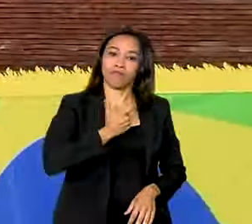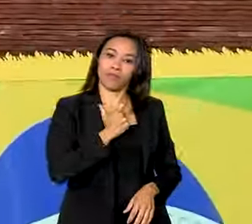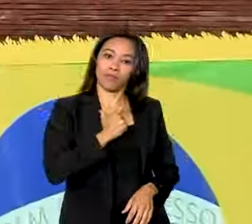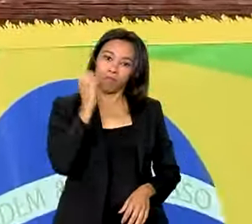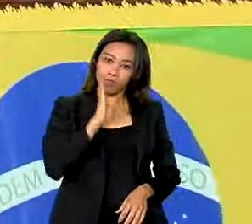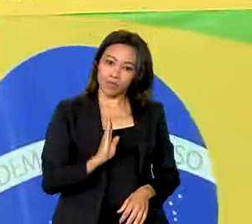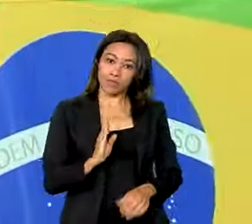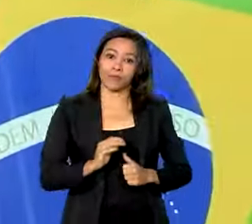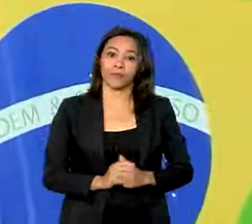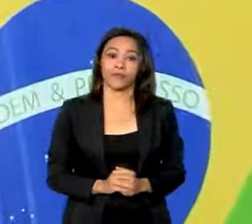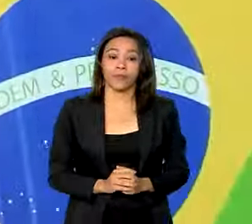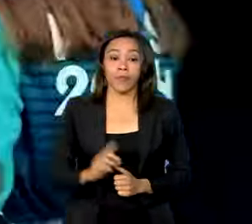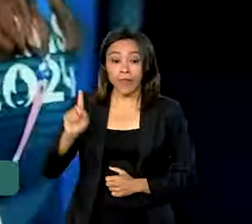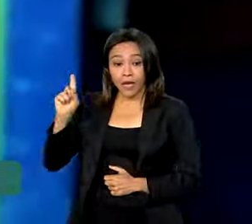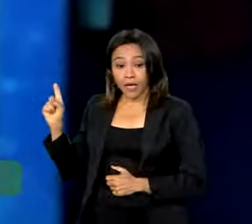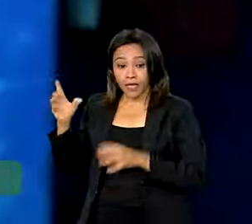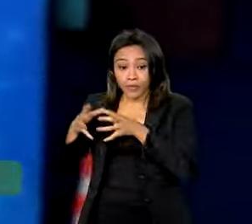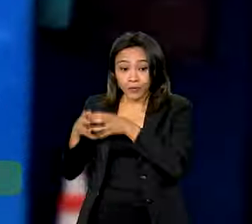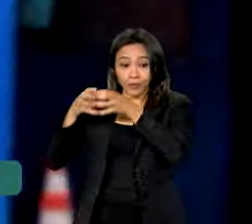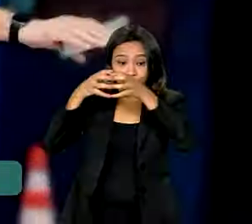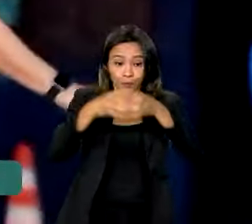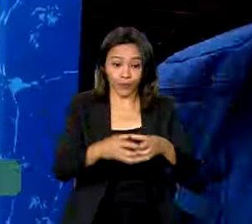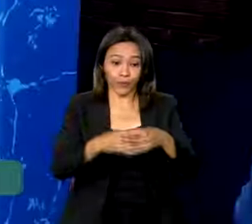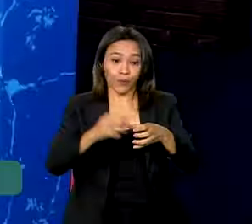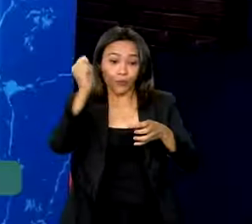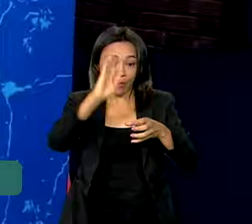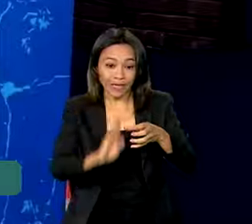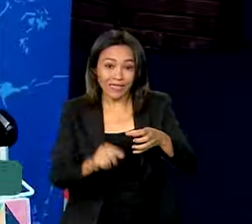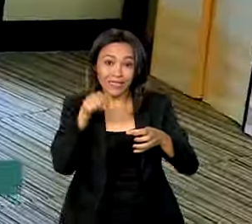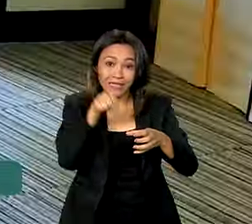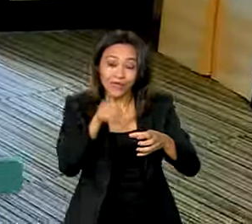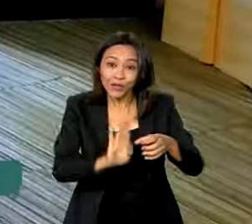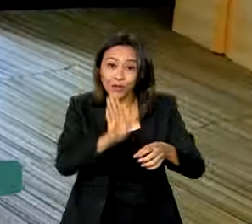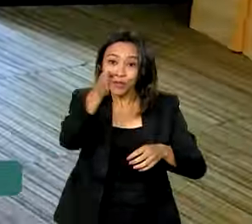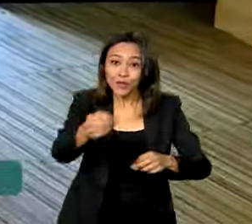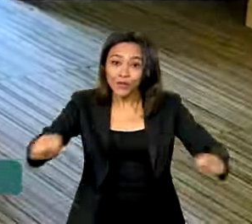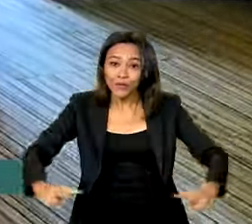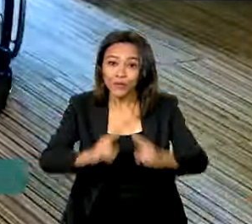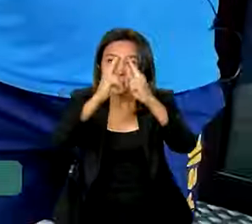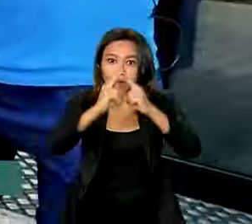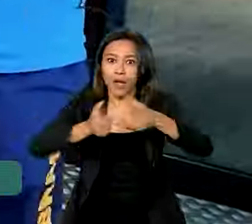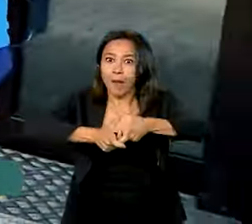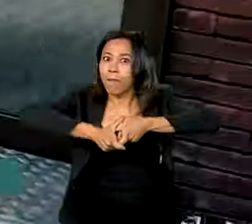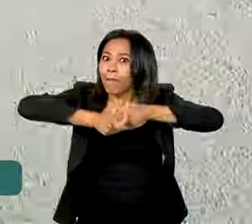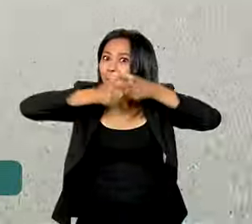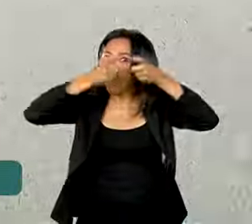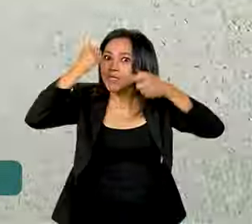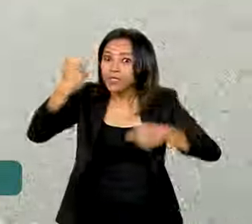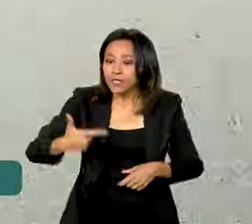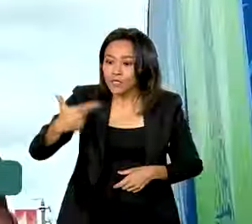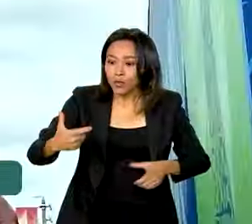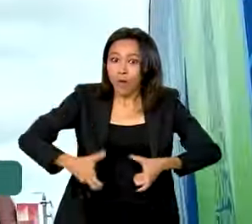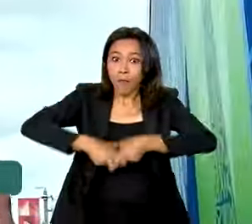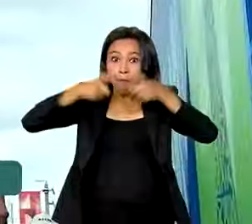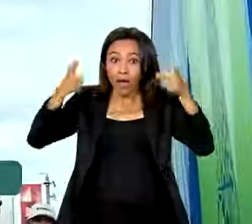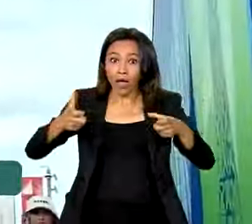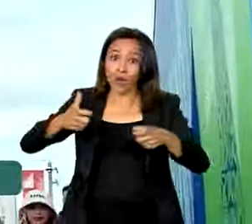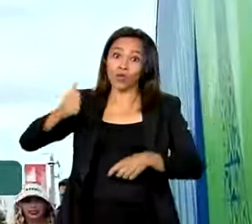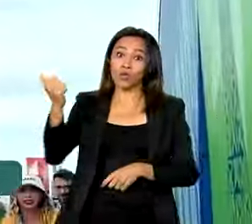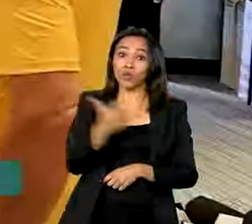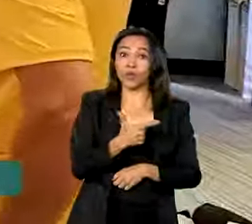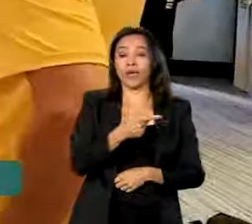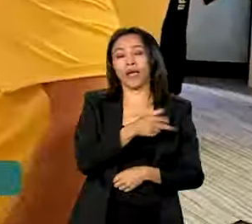A Delegação Brasileira para os Jogos Paralímpicos de Paris é a segunda maior da história. Só fica atrás da Rio